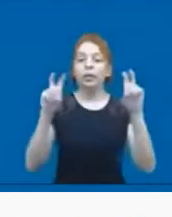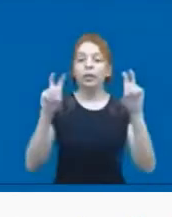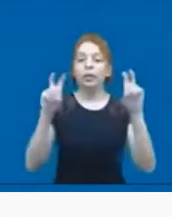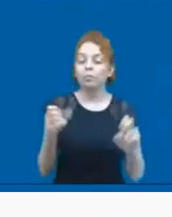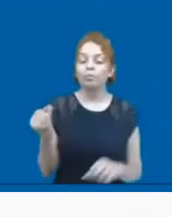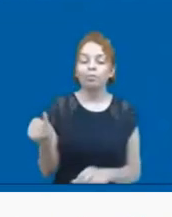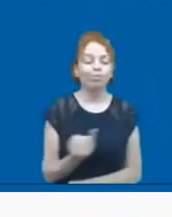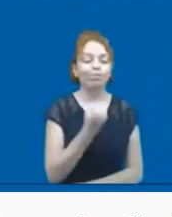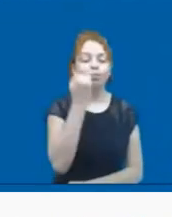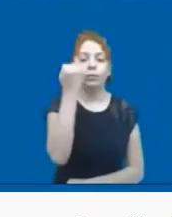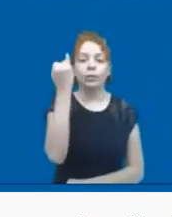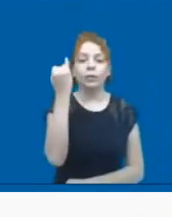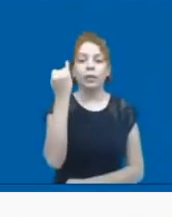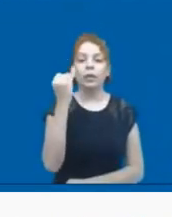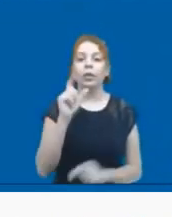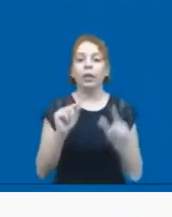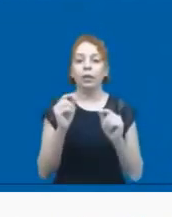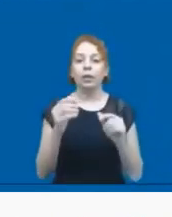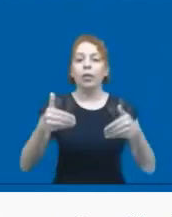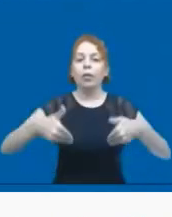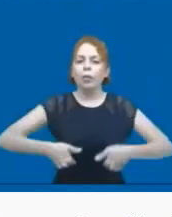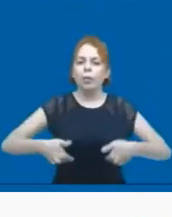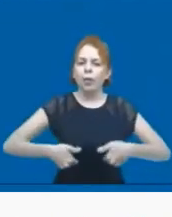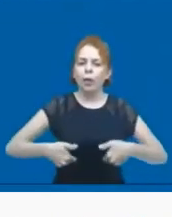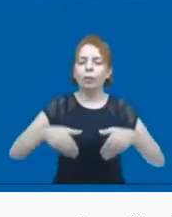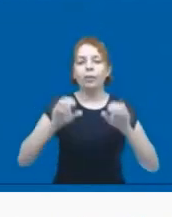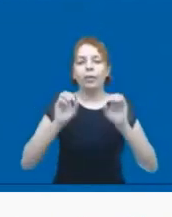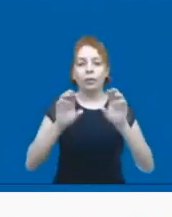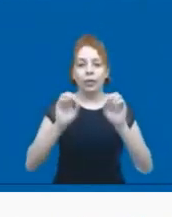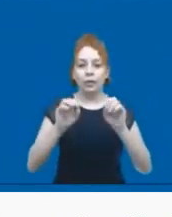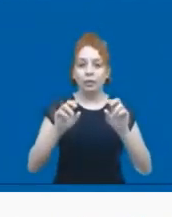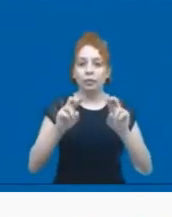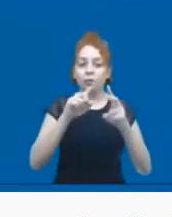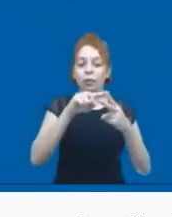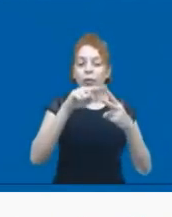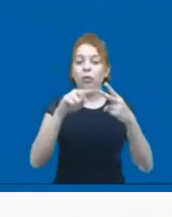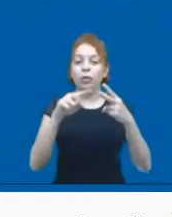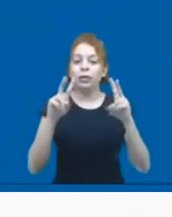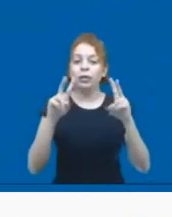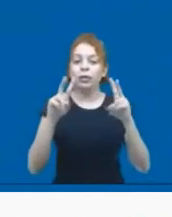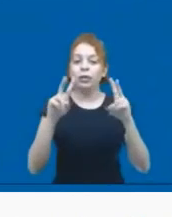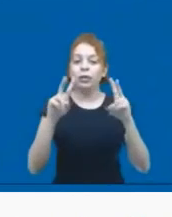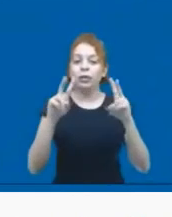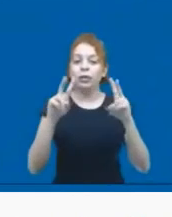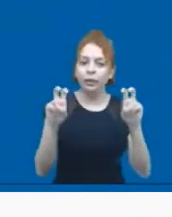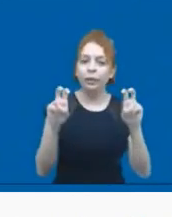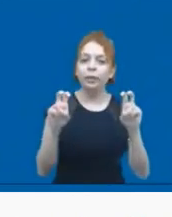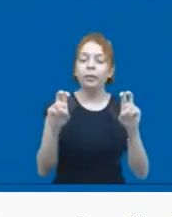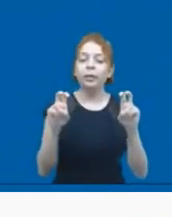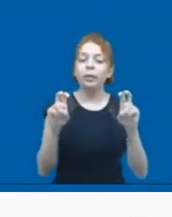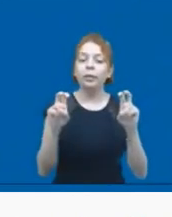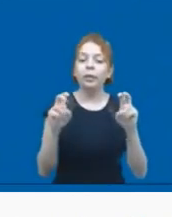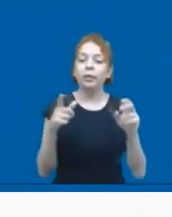importância. Fome e educação. São dois temas em que a gente lida